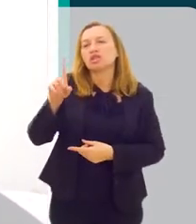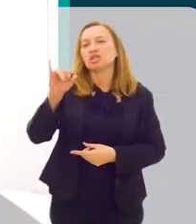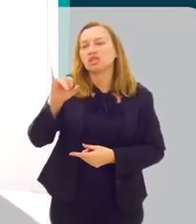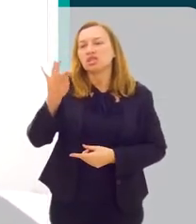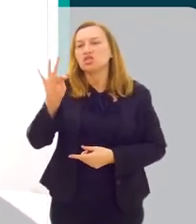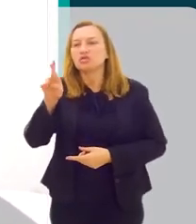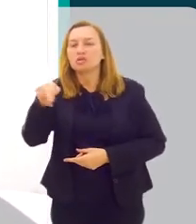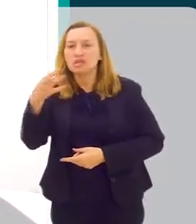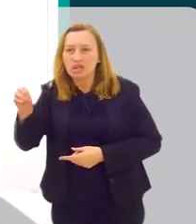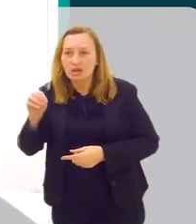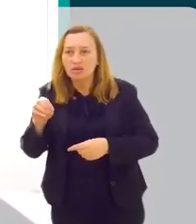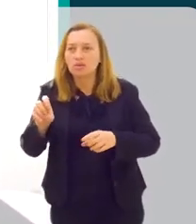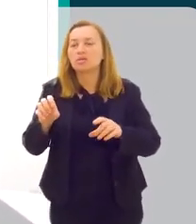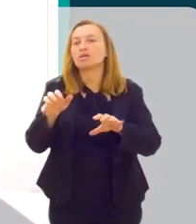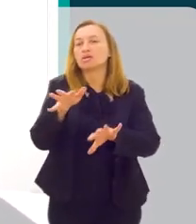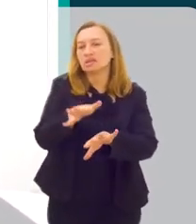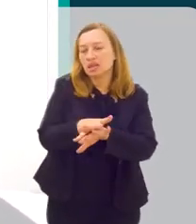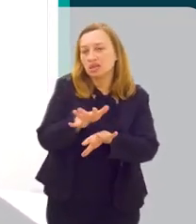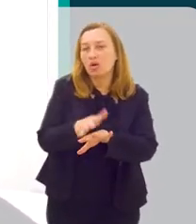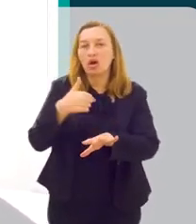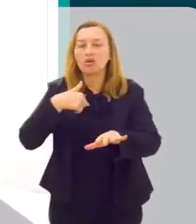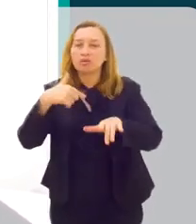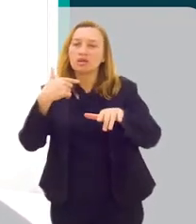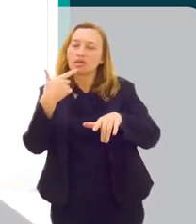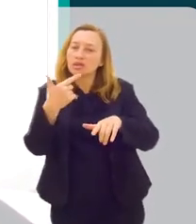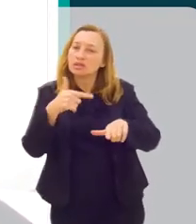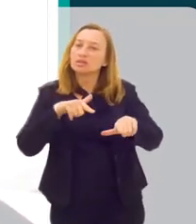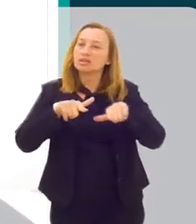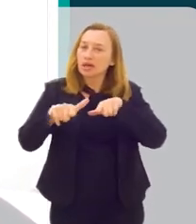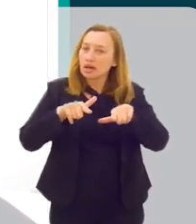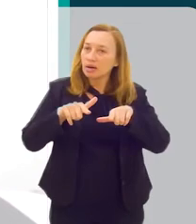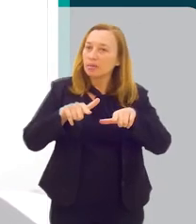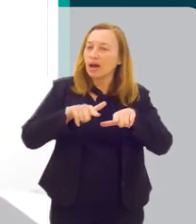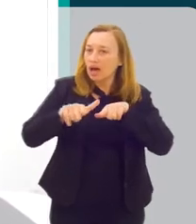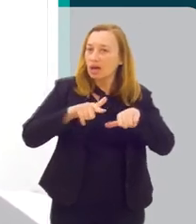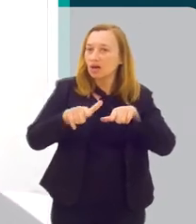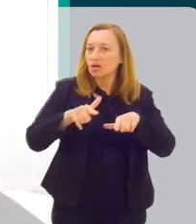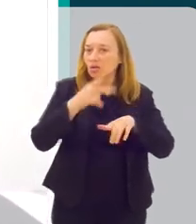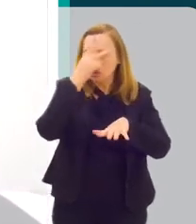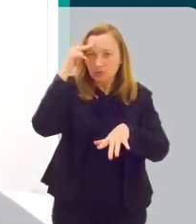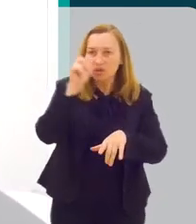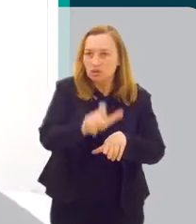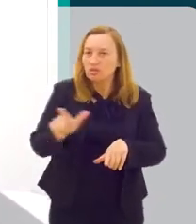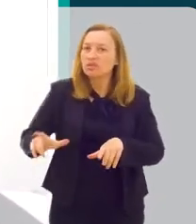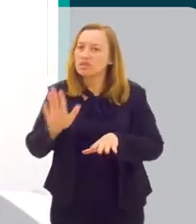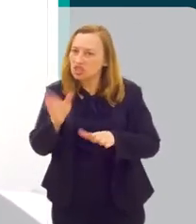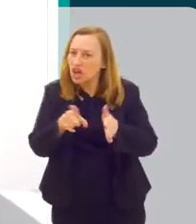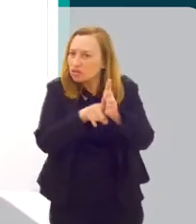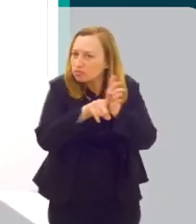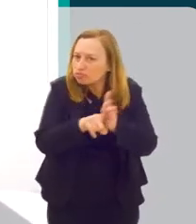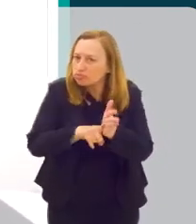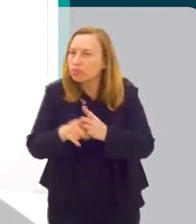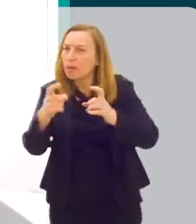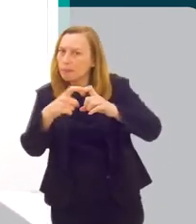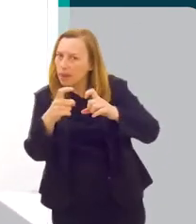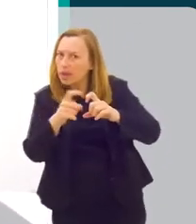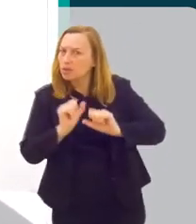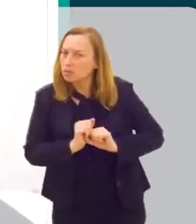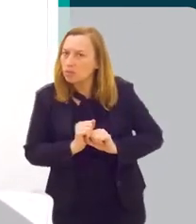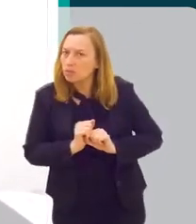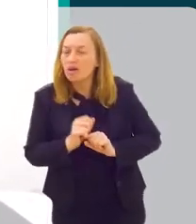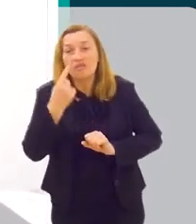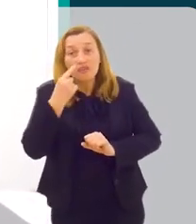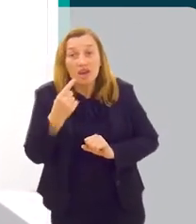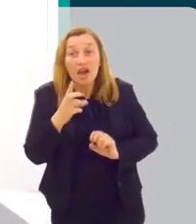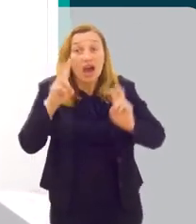sexuais, eu até trabalho isso com os meus pacientes. Primeira pergunta, já fez um check-up médico? Primeiro, para